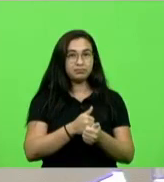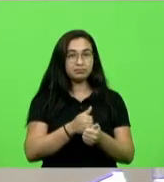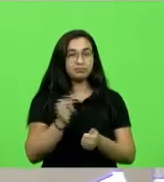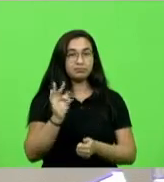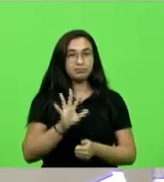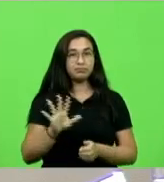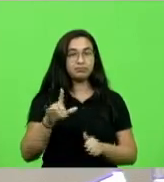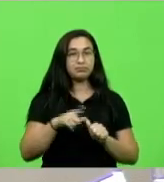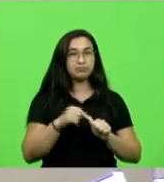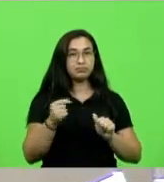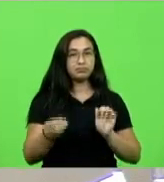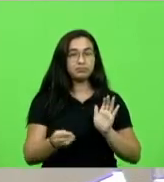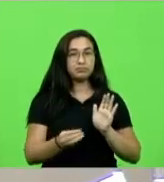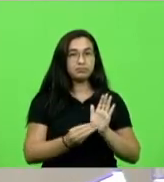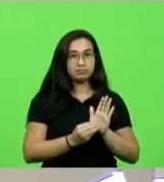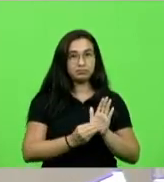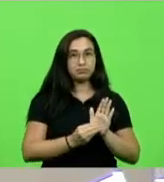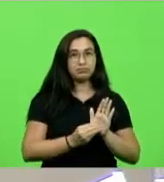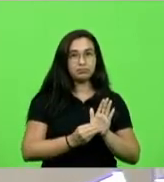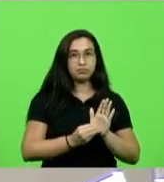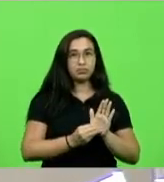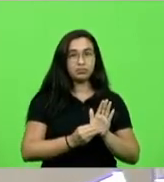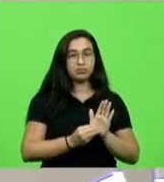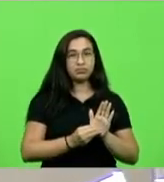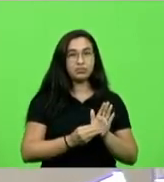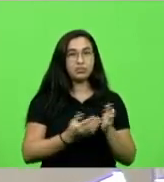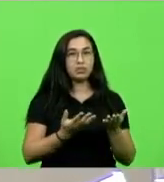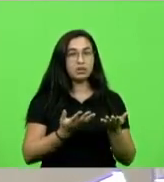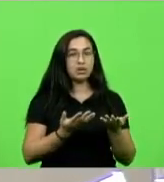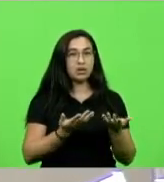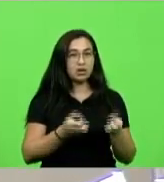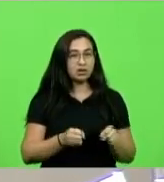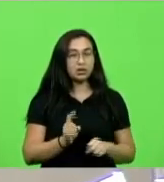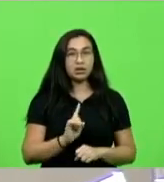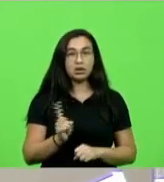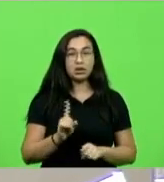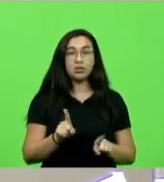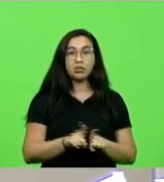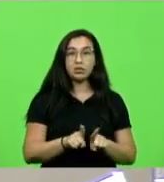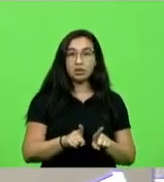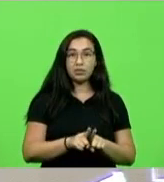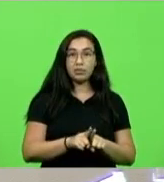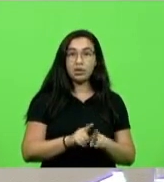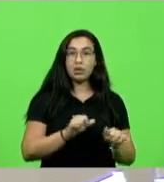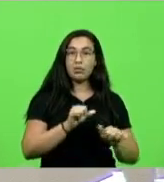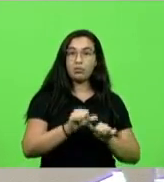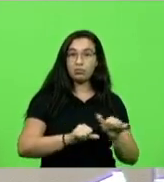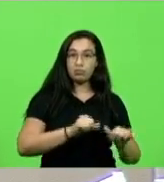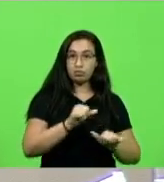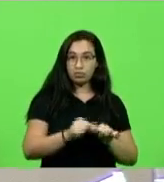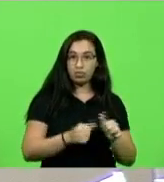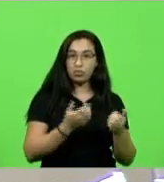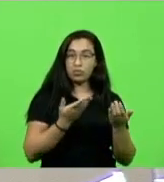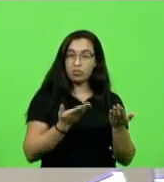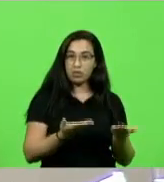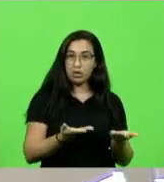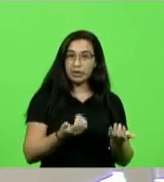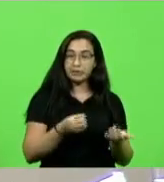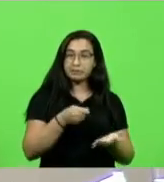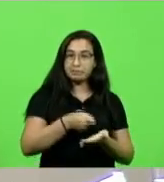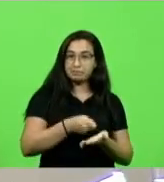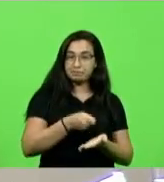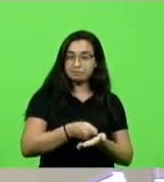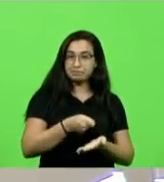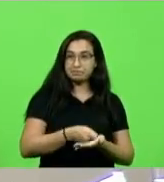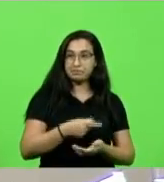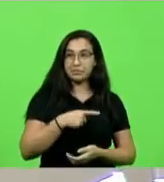nº 1, 2021, que sustou a decisão judicial e revogou as cautelares impostas. Cientificada a